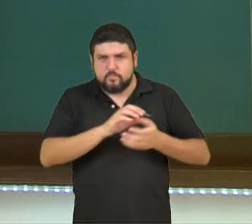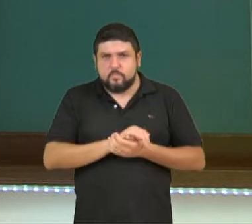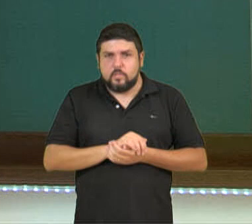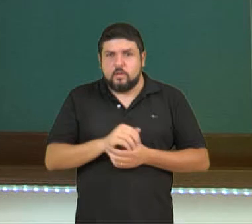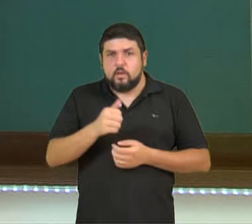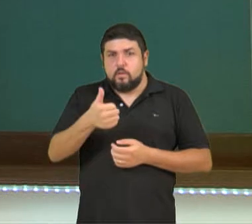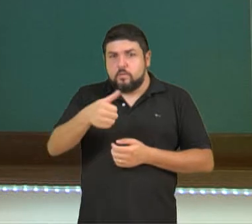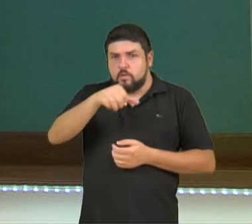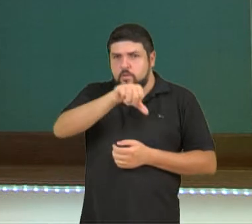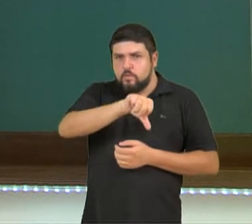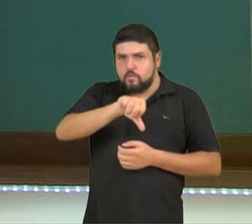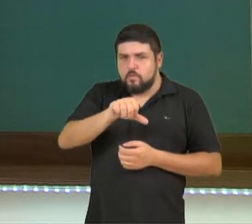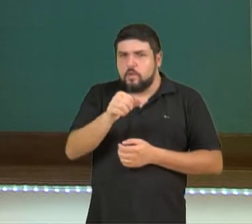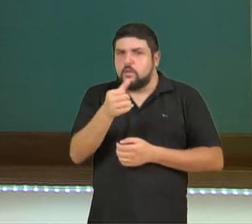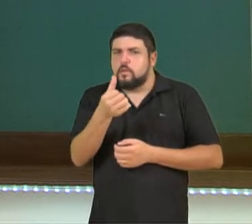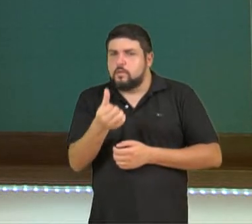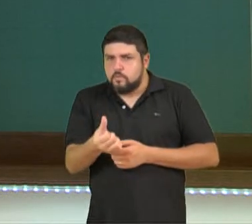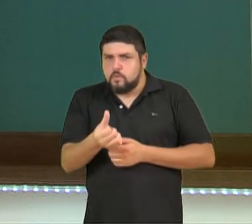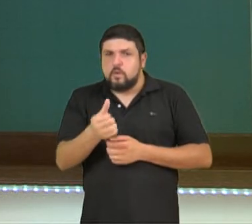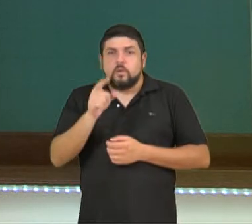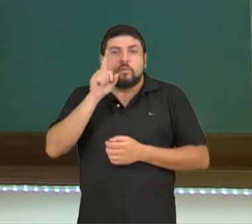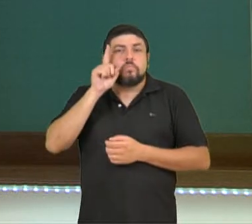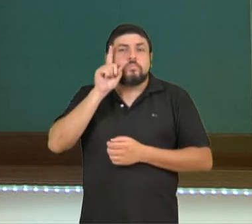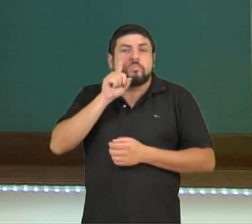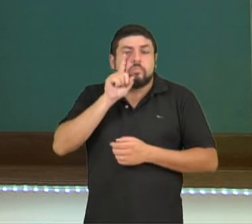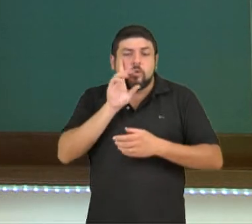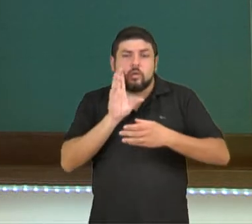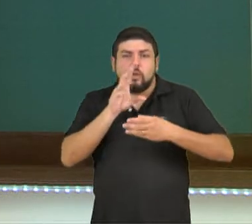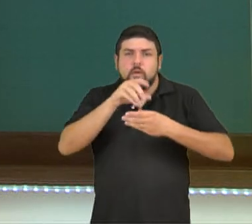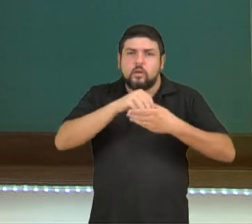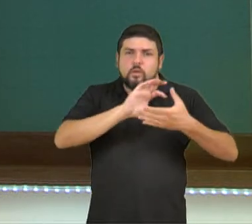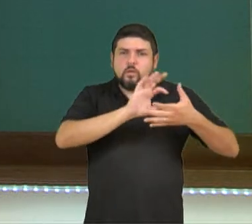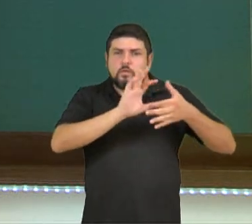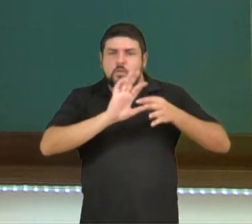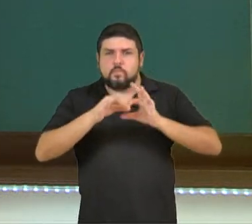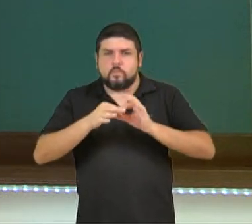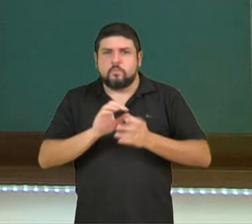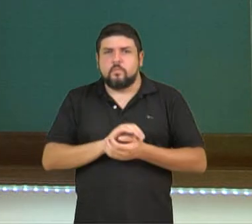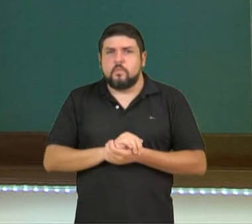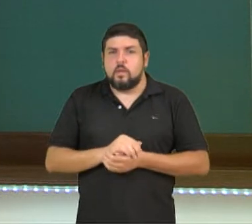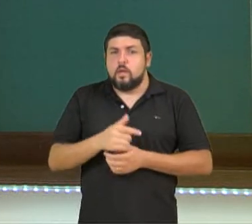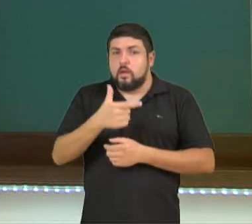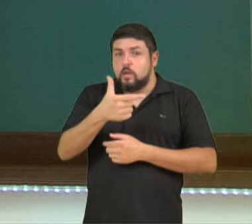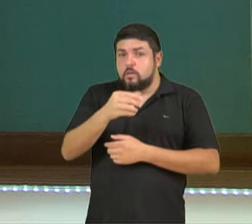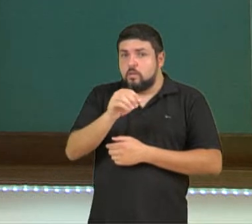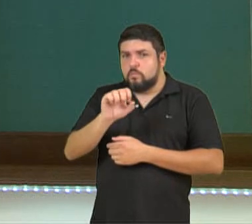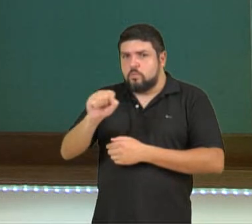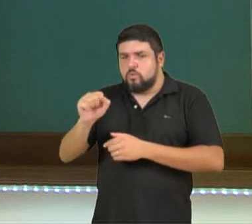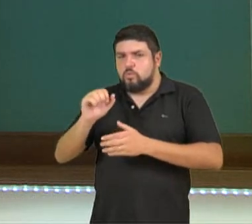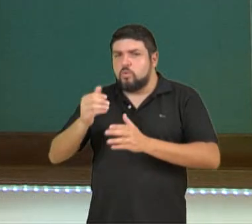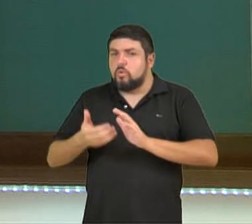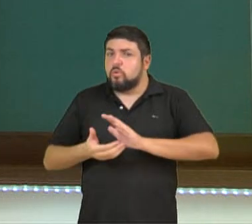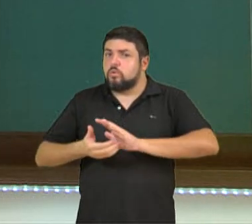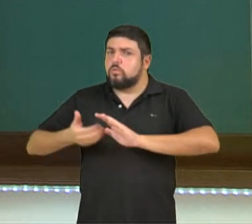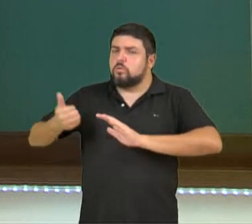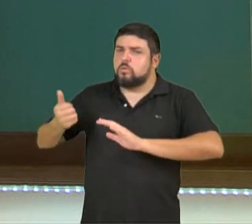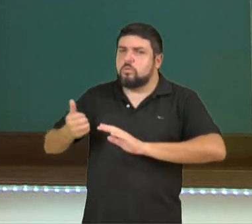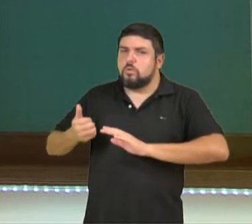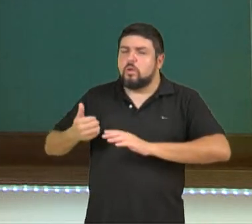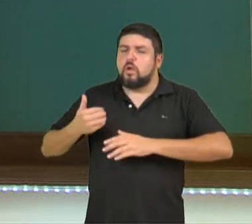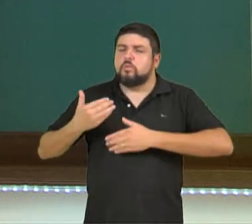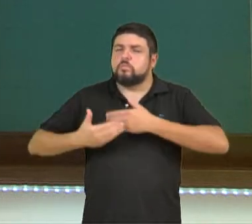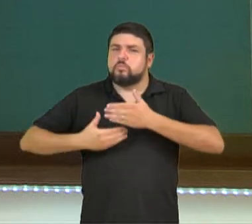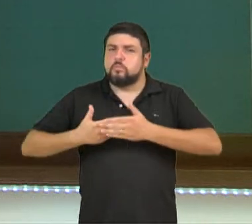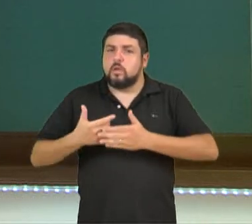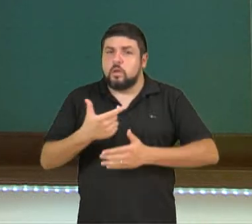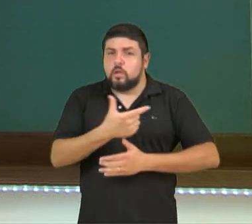foi incluído nos programas olímpicos em Atlanta, em 2008 infelizmente foi retirado em Pequim e ele retorna em 2021